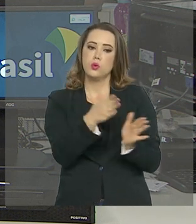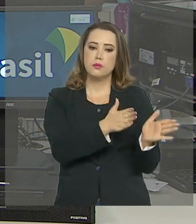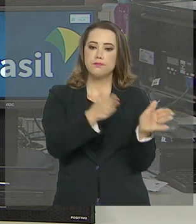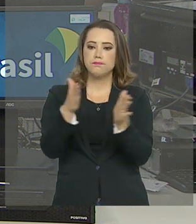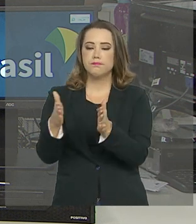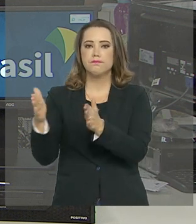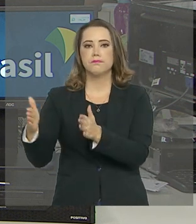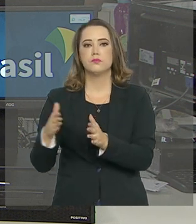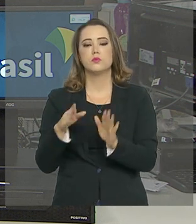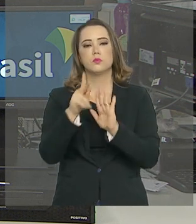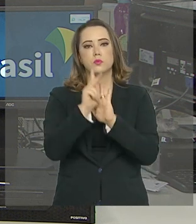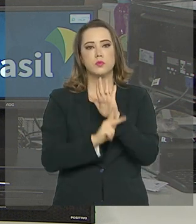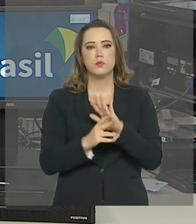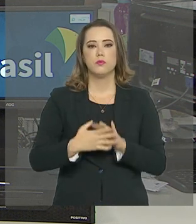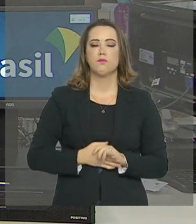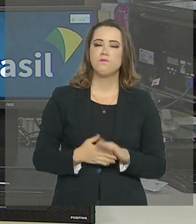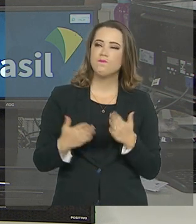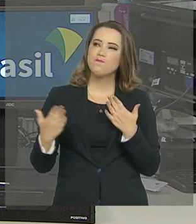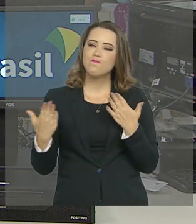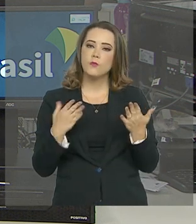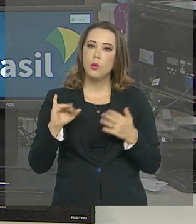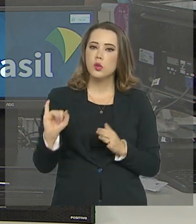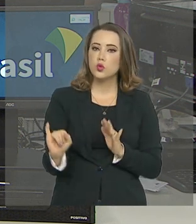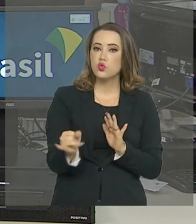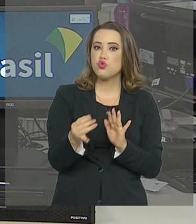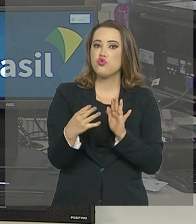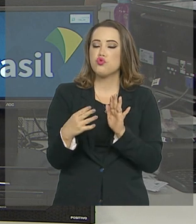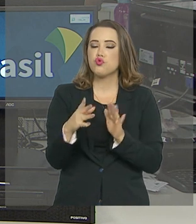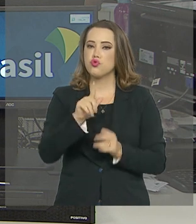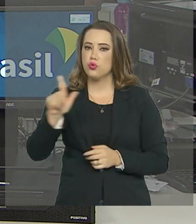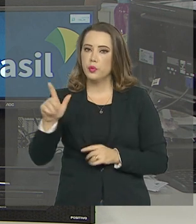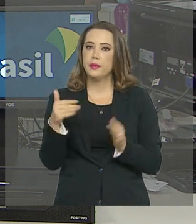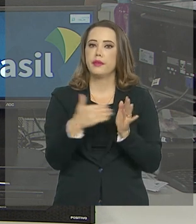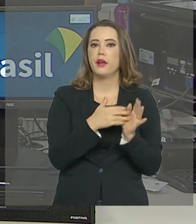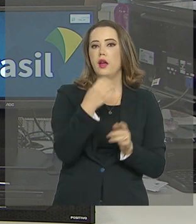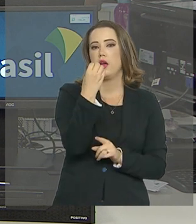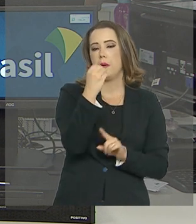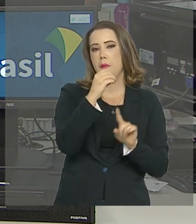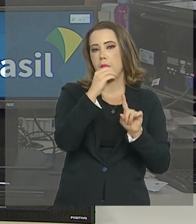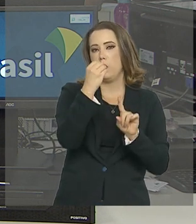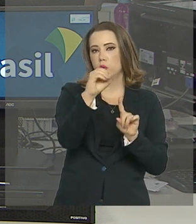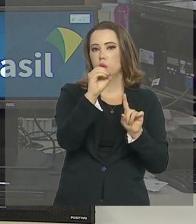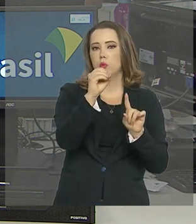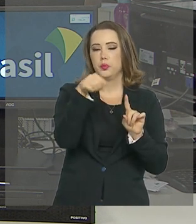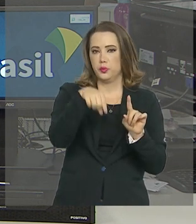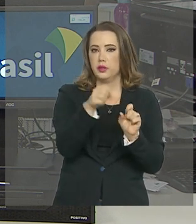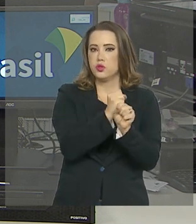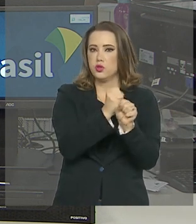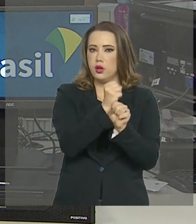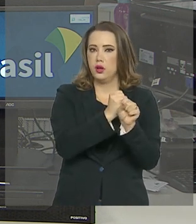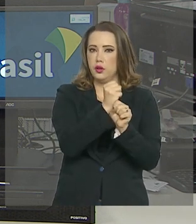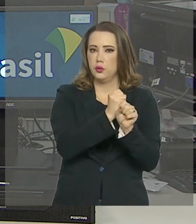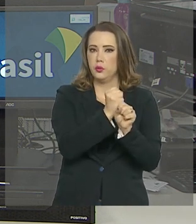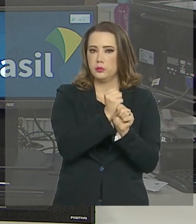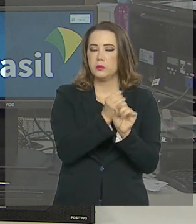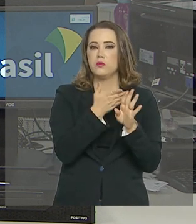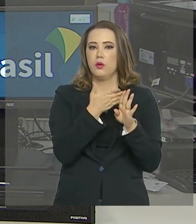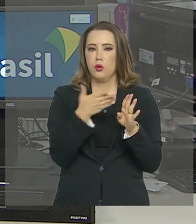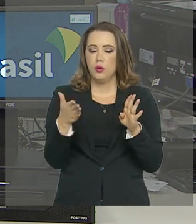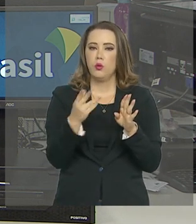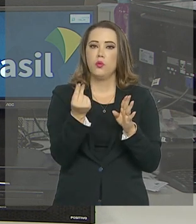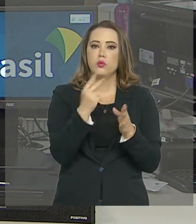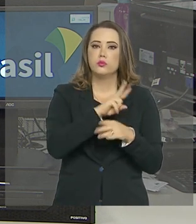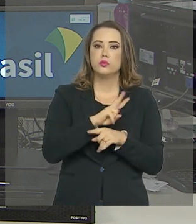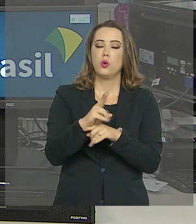projeto. Entre julho e outubro deste ano, o crédito rural apresentou um crescimento de 4% em relação ao